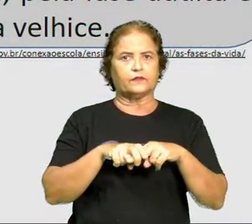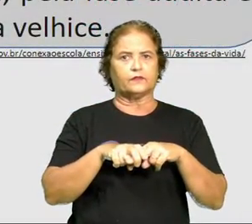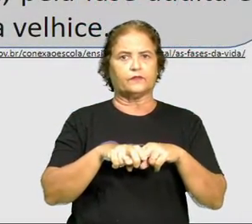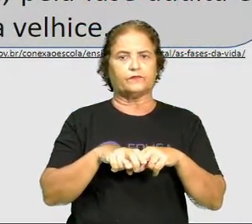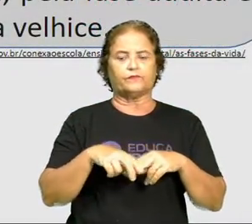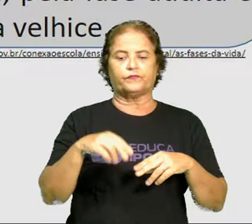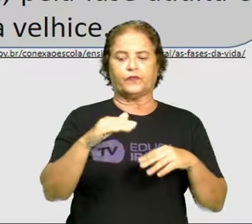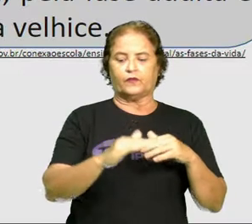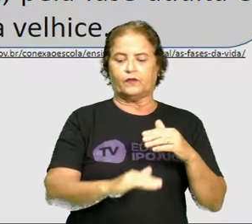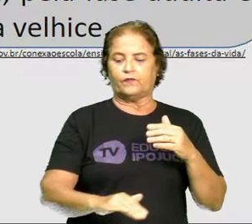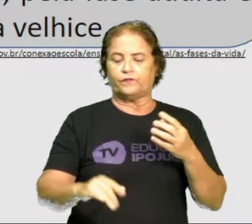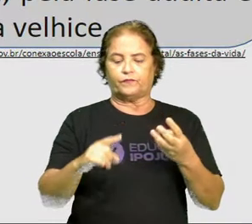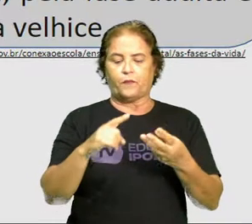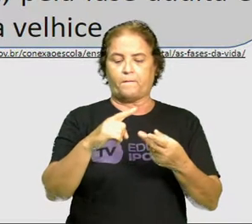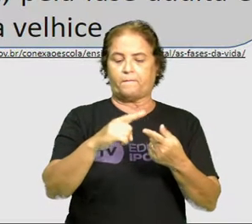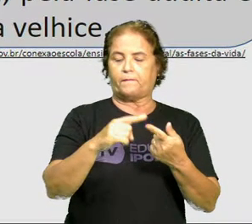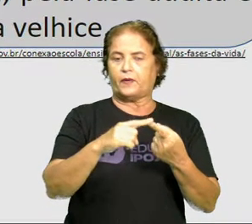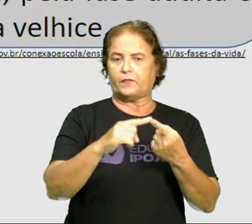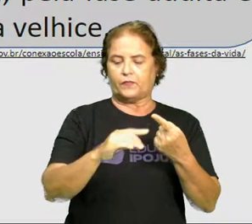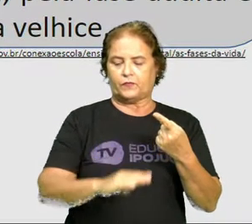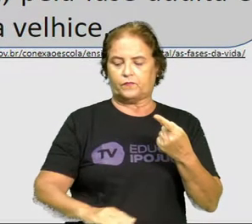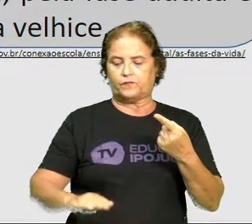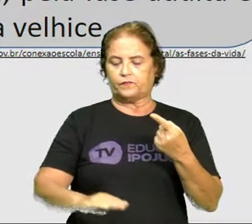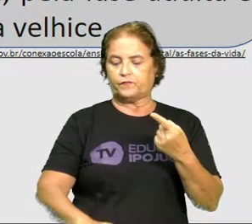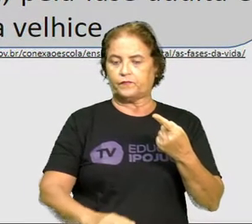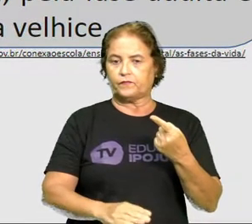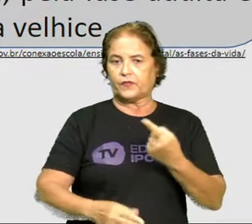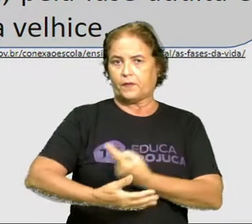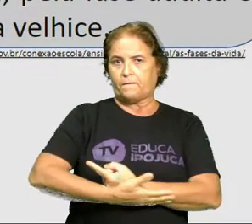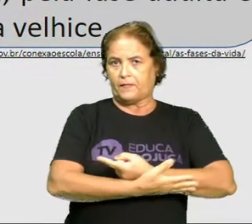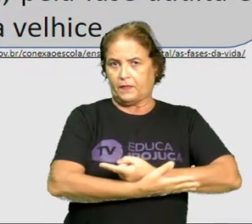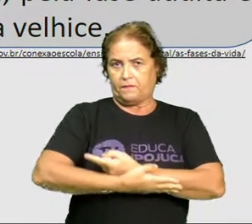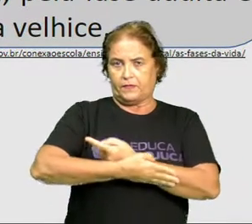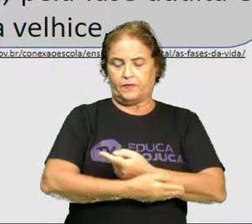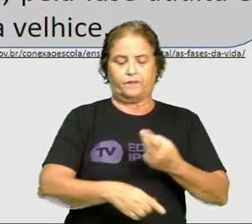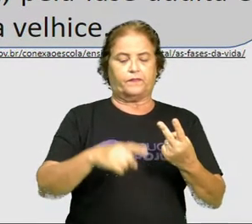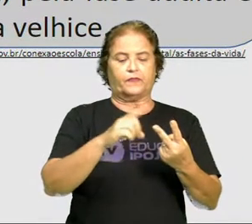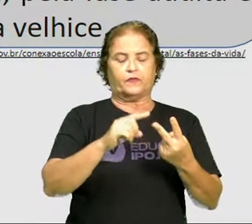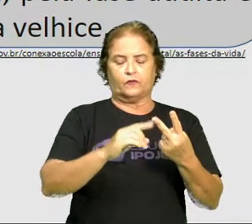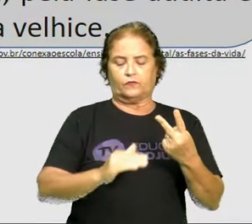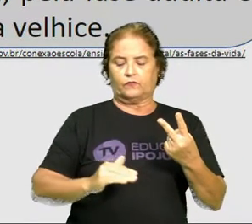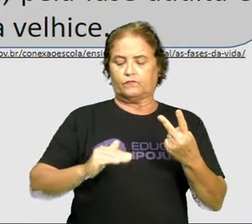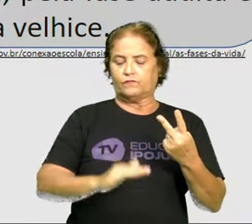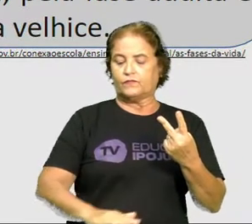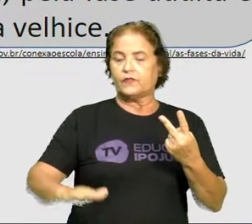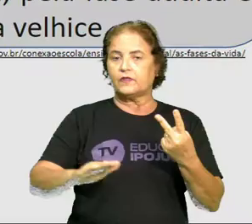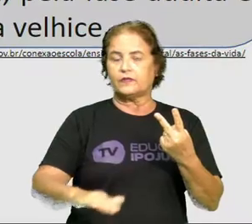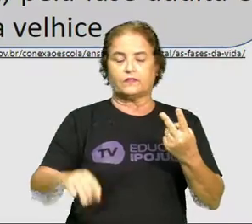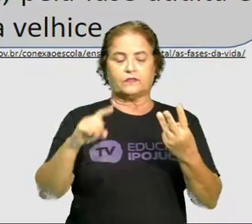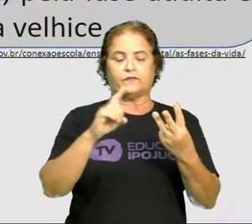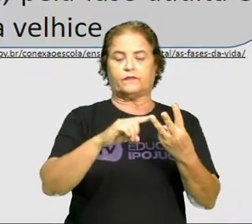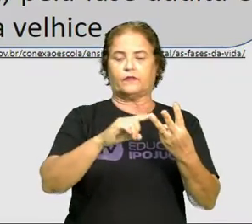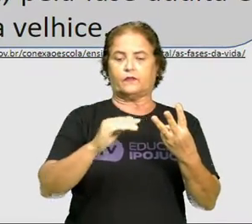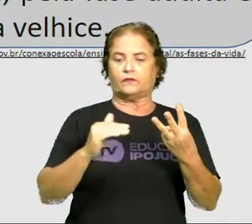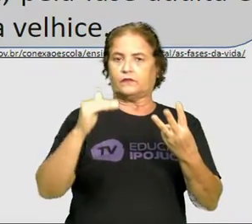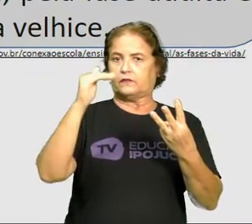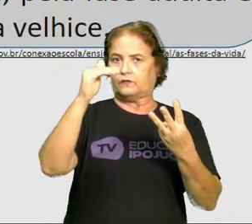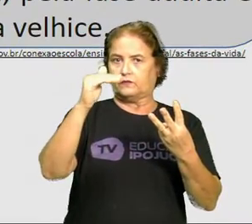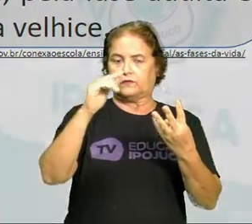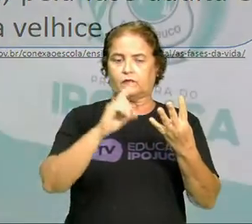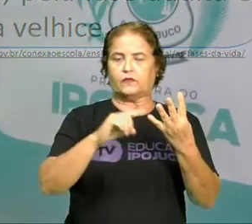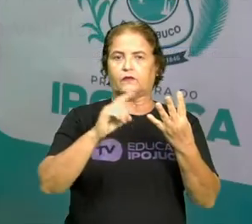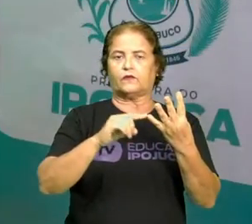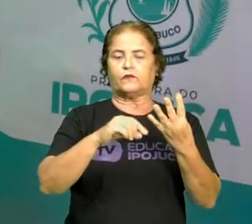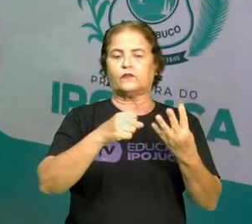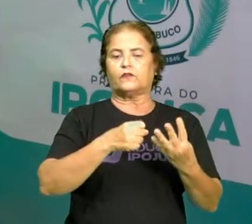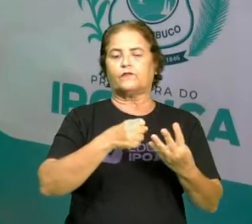infância, bebê, criança, adolescente, adulta e velhice, que é a parte idosa da vida.